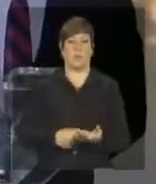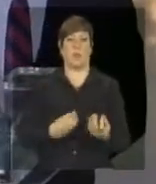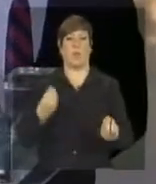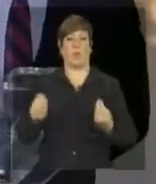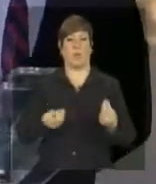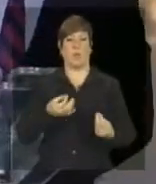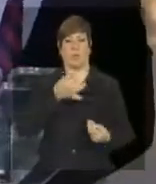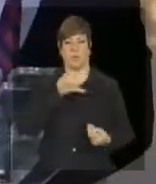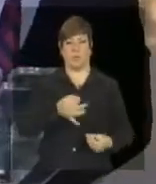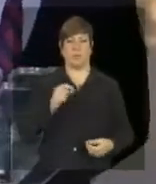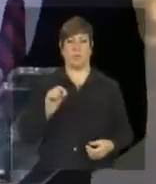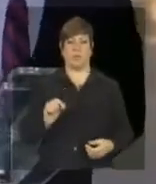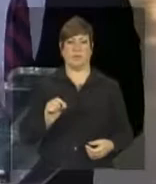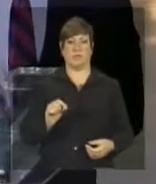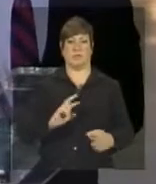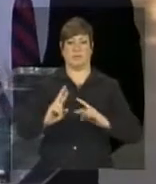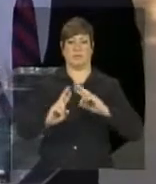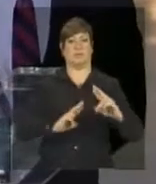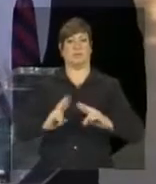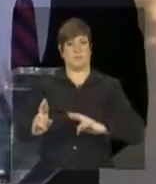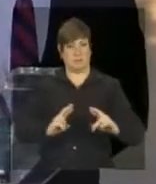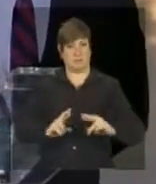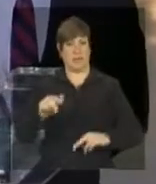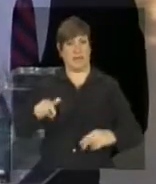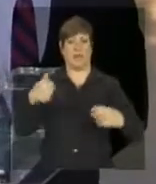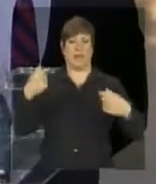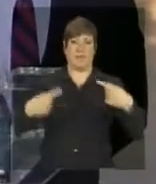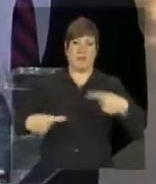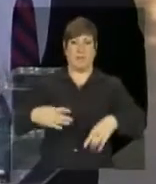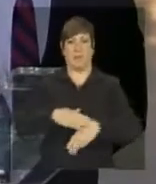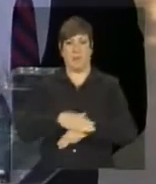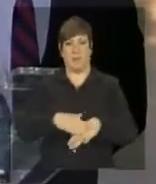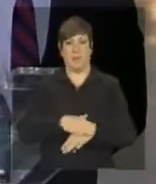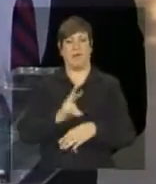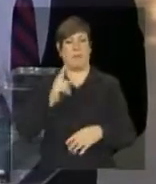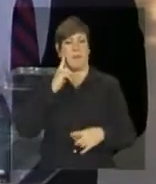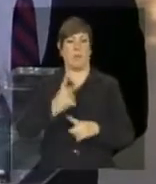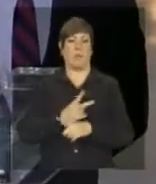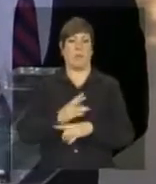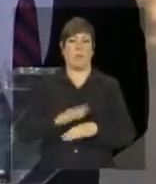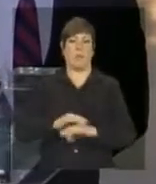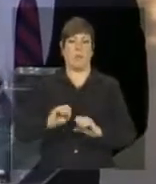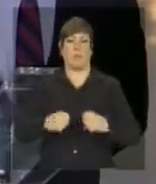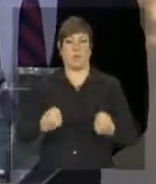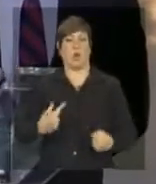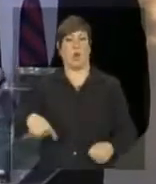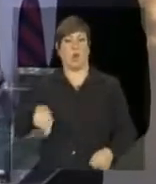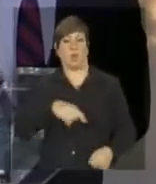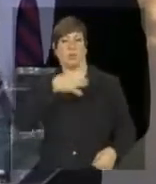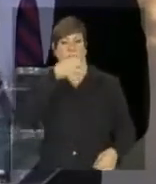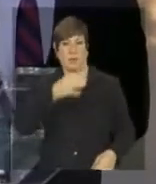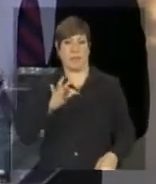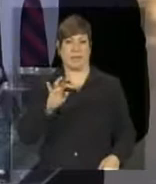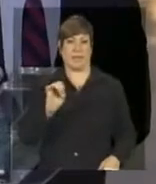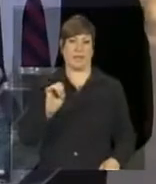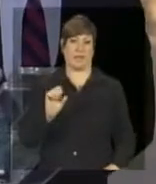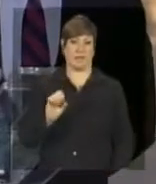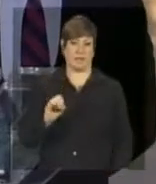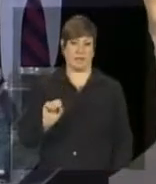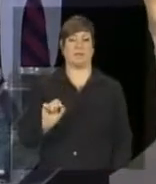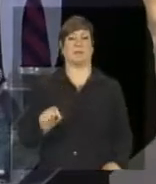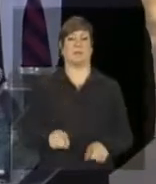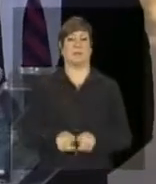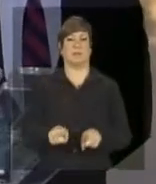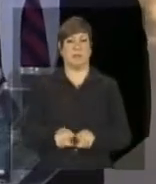que vem resultam do debate e obviamente vão buscar maior robustez nas nossas teses e dar